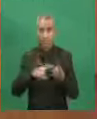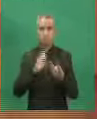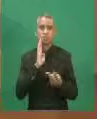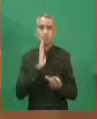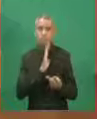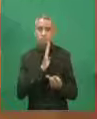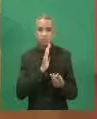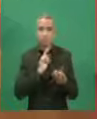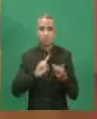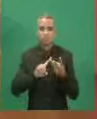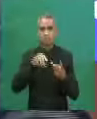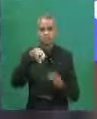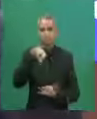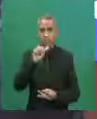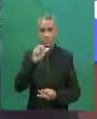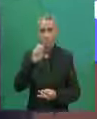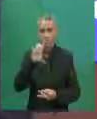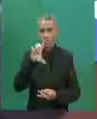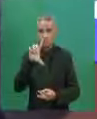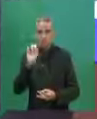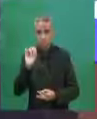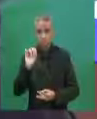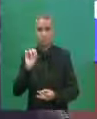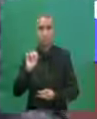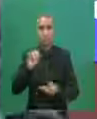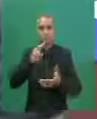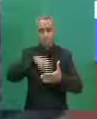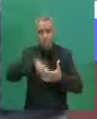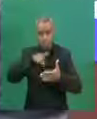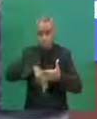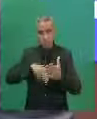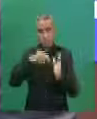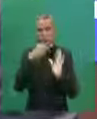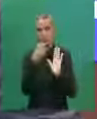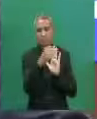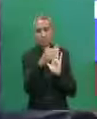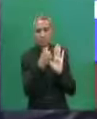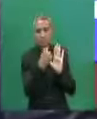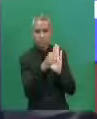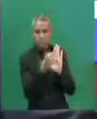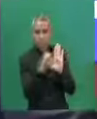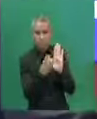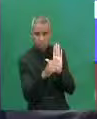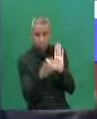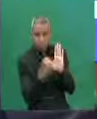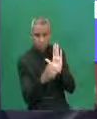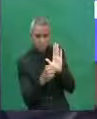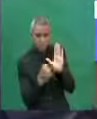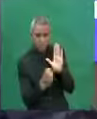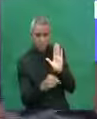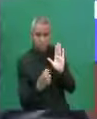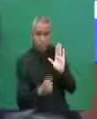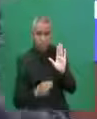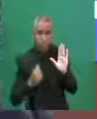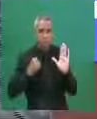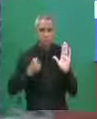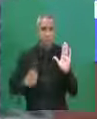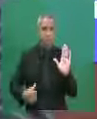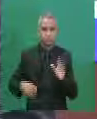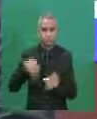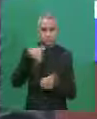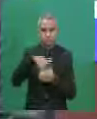fizemos a denúncia. Nós lemos aqui cada um dos nomes que foi contemplado no Bolsa-eleição e fizemos uma